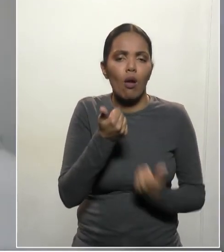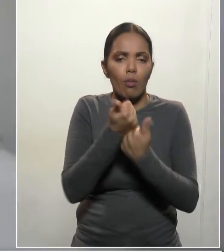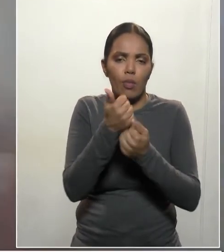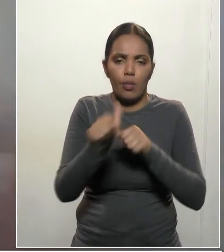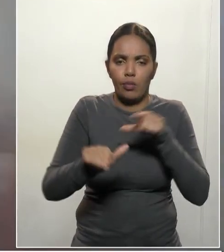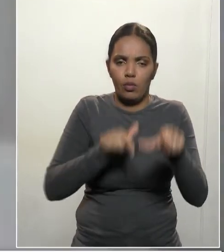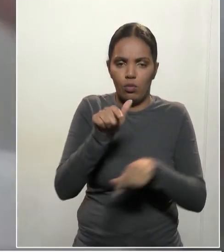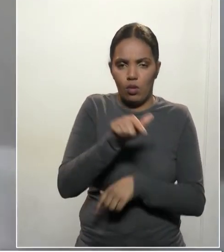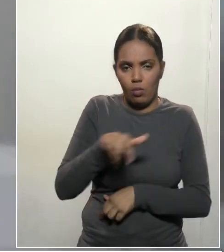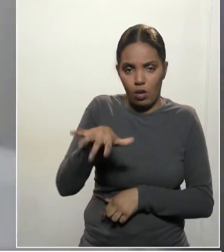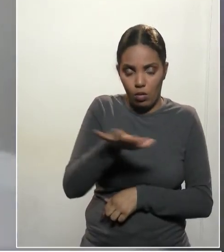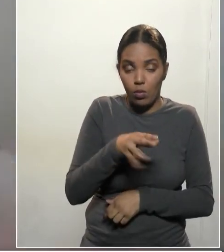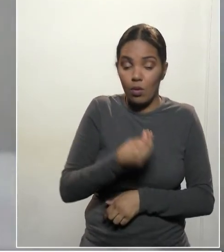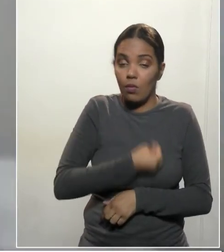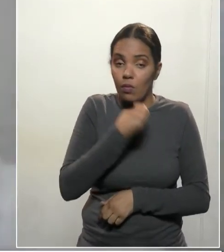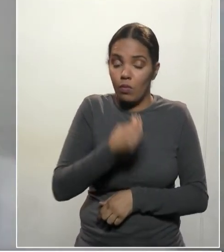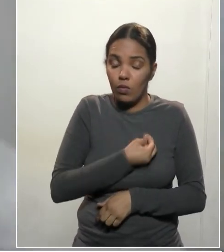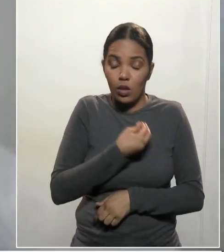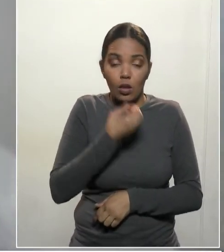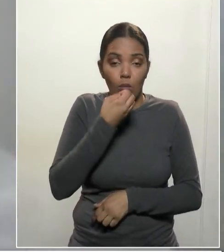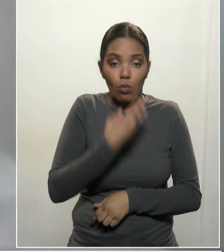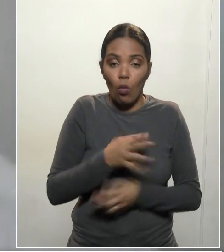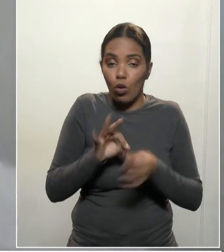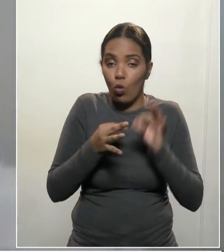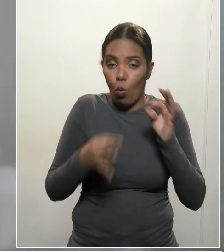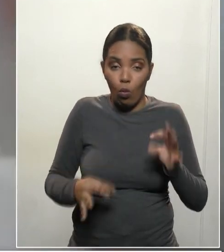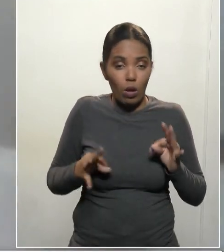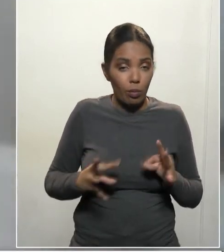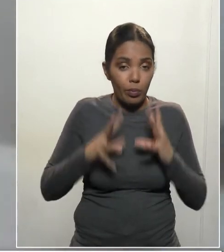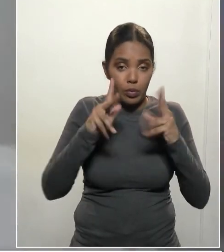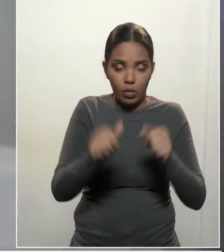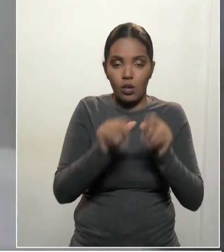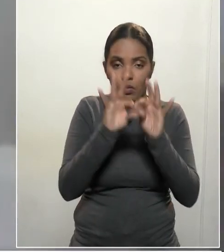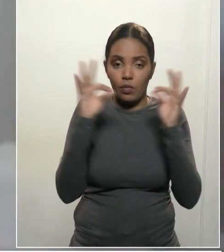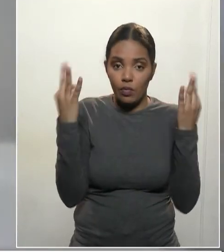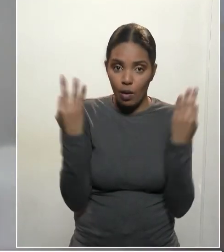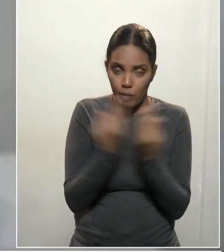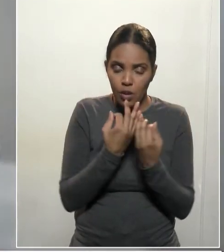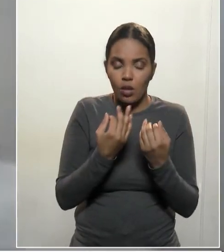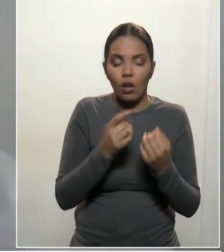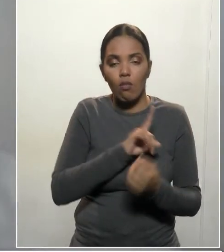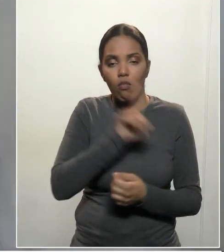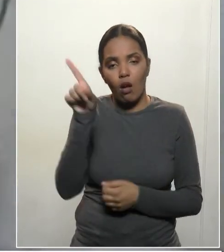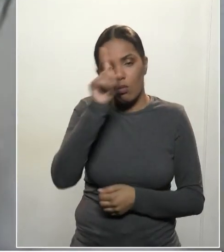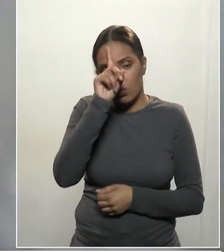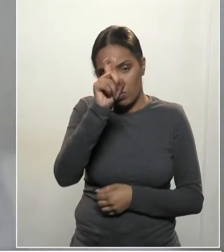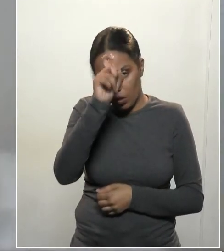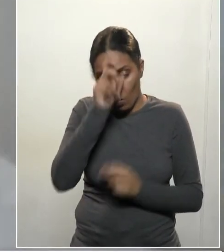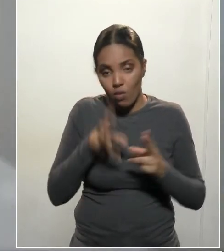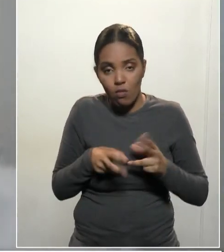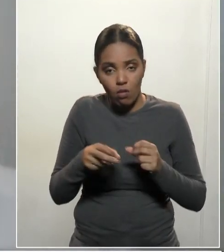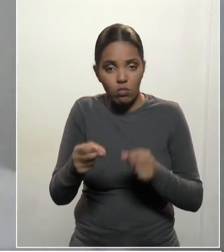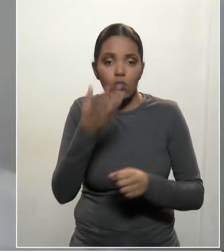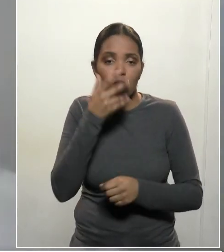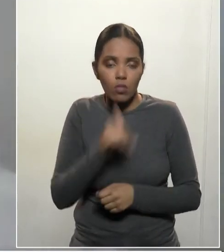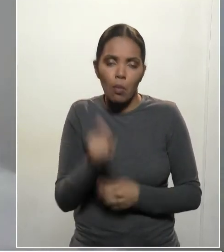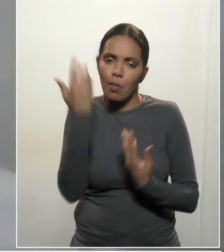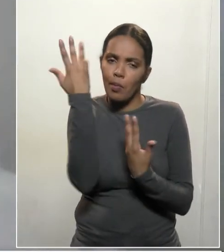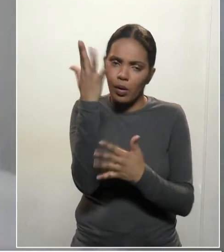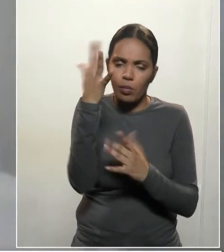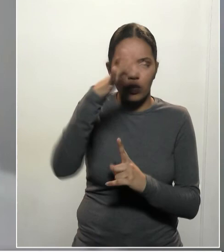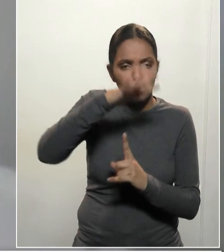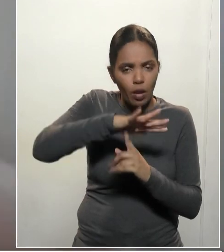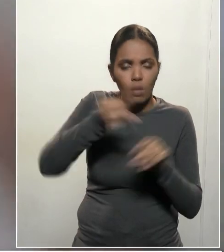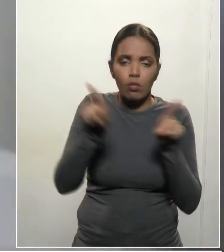Então, vida longa, parabéns à família Erastinho, parabéns ao Paraná, parabéns ao Brasil, por esse hospital oncológico,